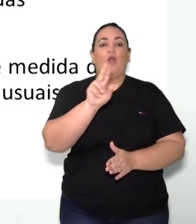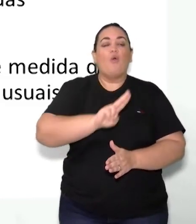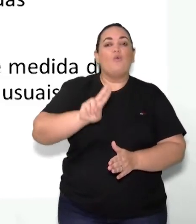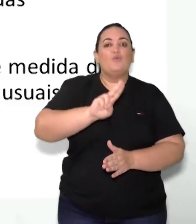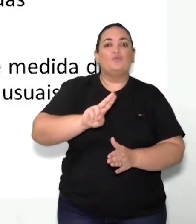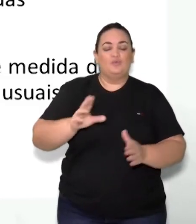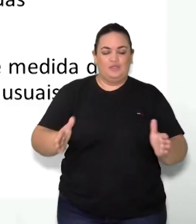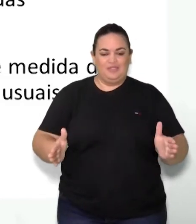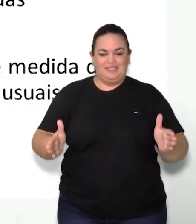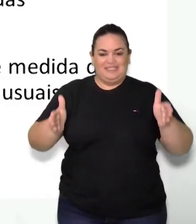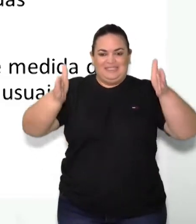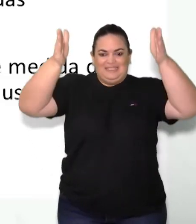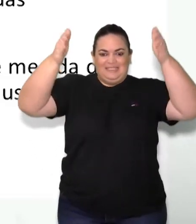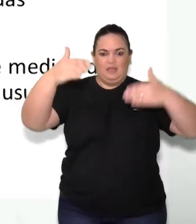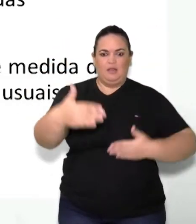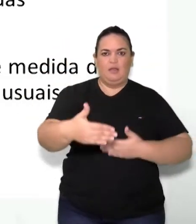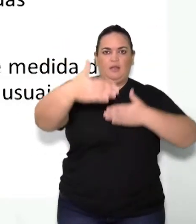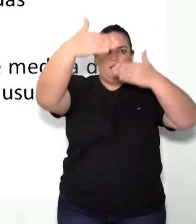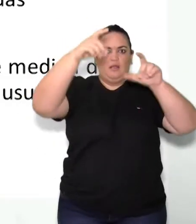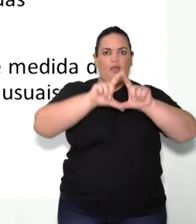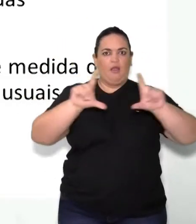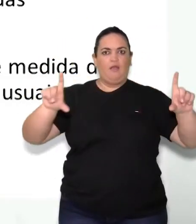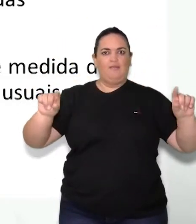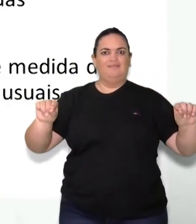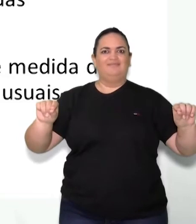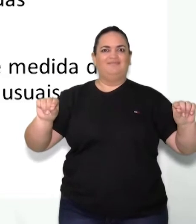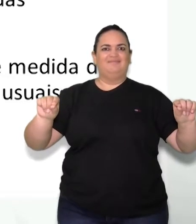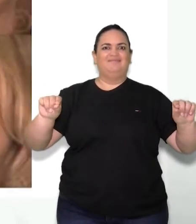envolvendo as unidades usuais.